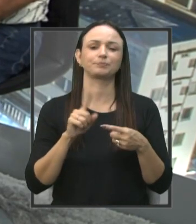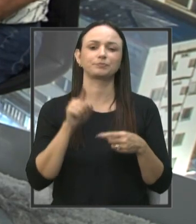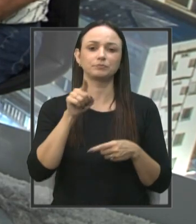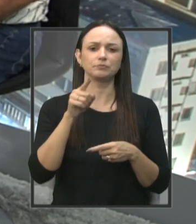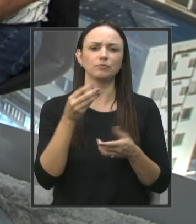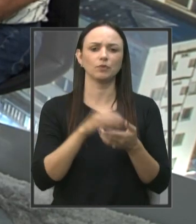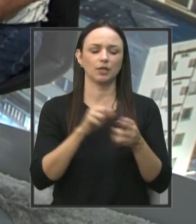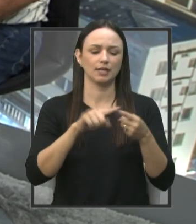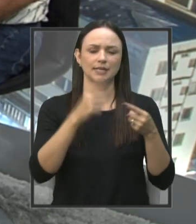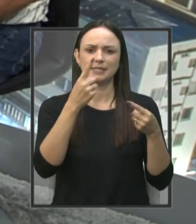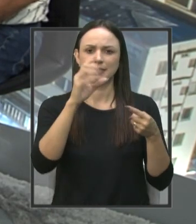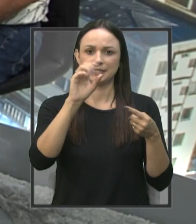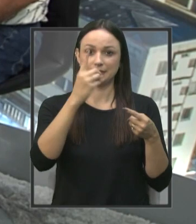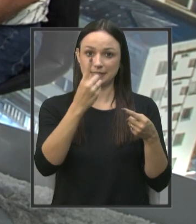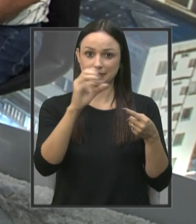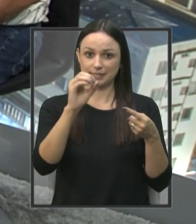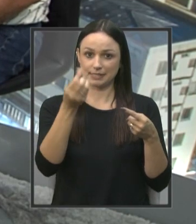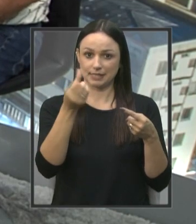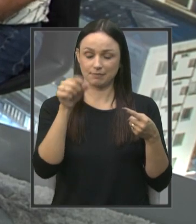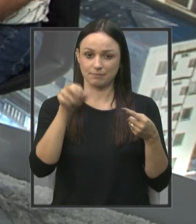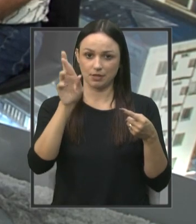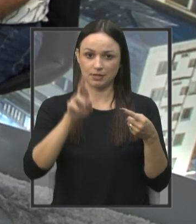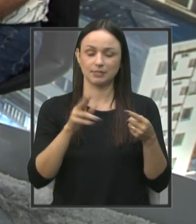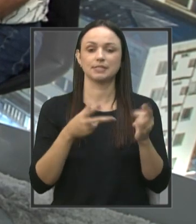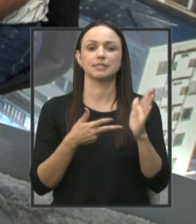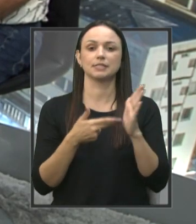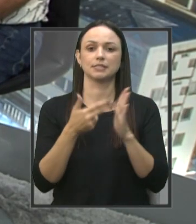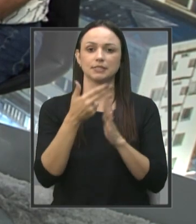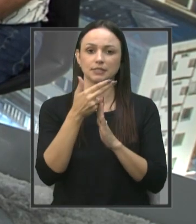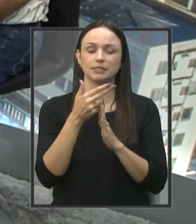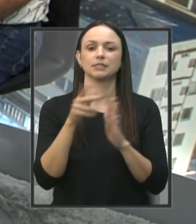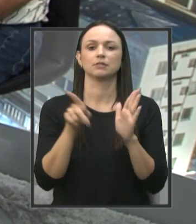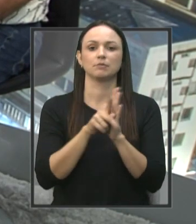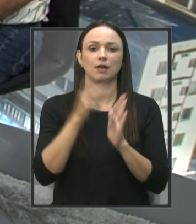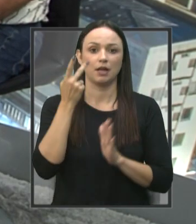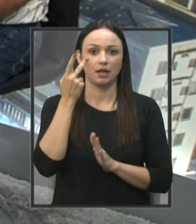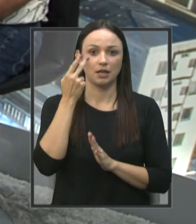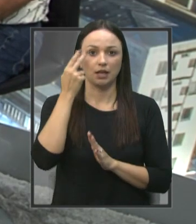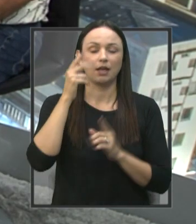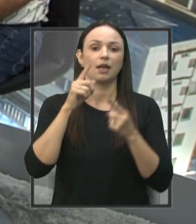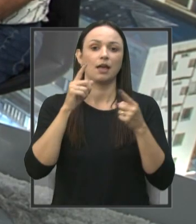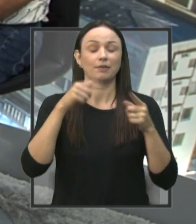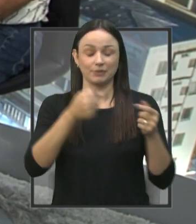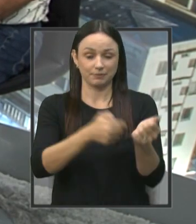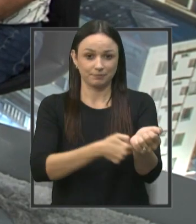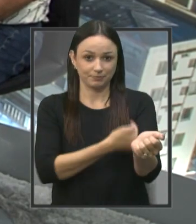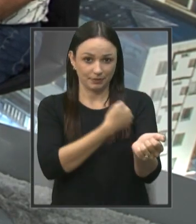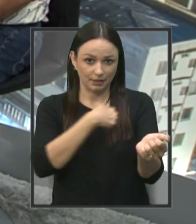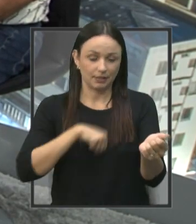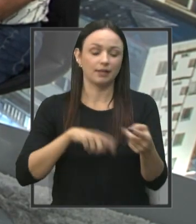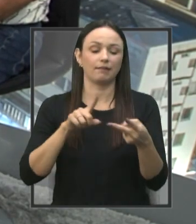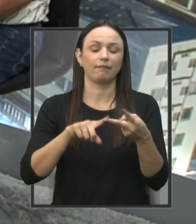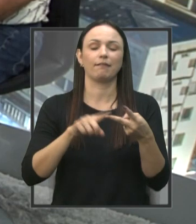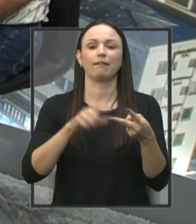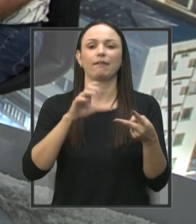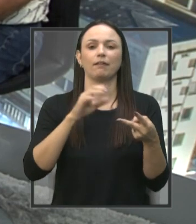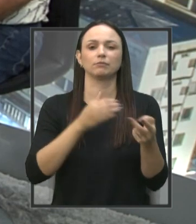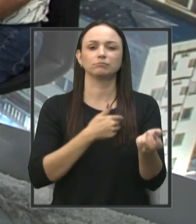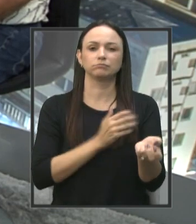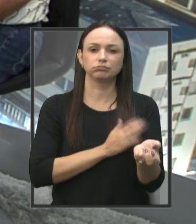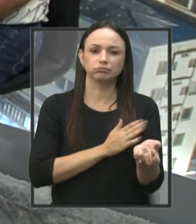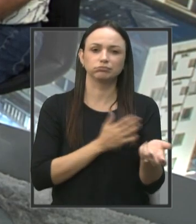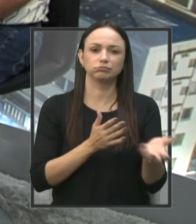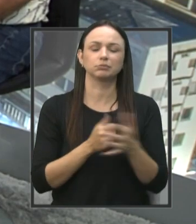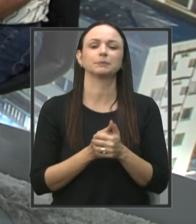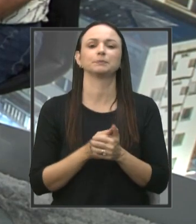colocou 106 mil para a realização de cirurgias de cateterismo, angioplastia e cirurgias vasculares. E também uma segunda